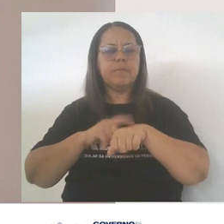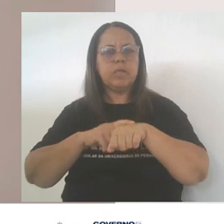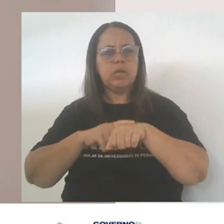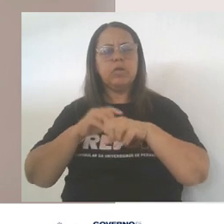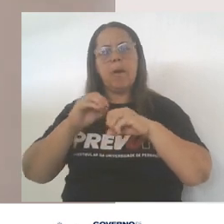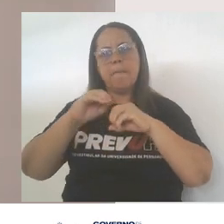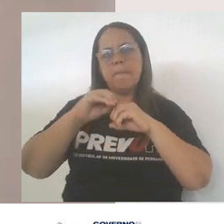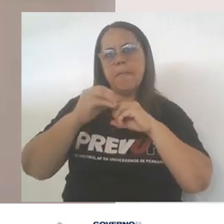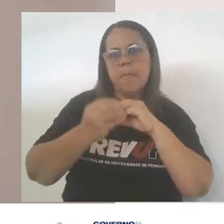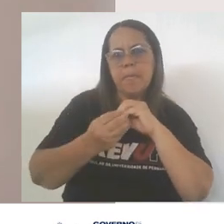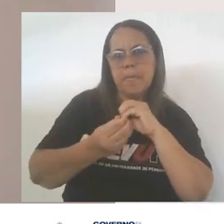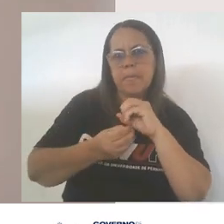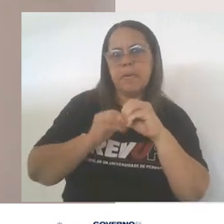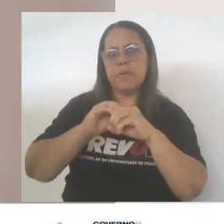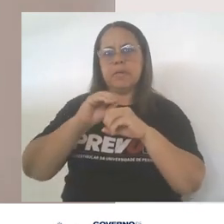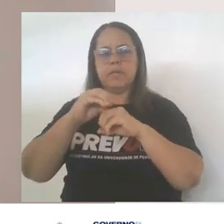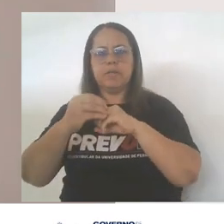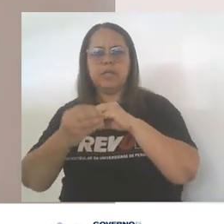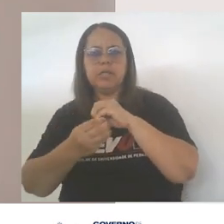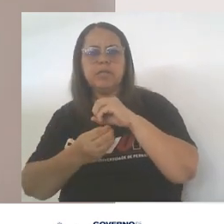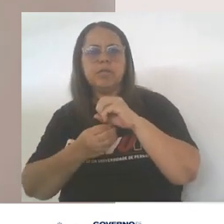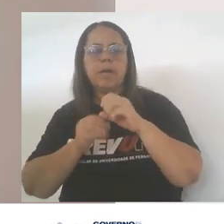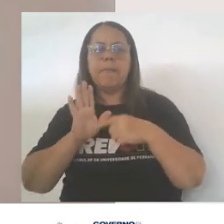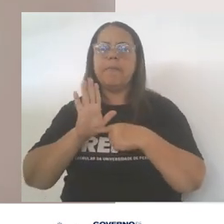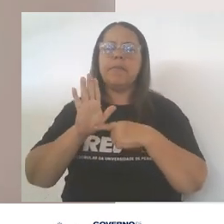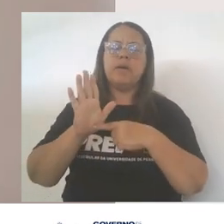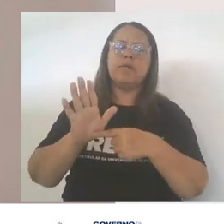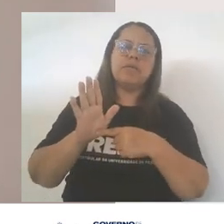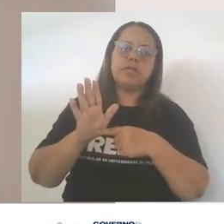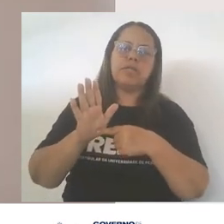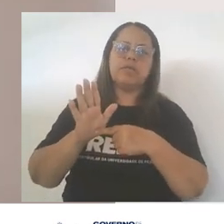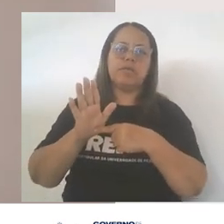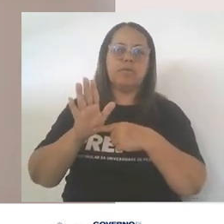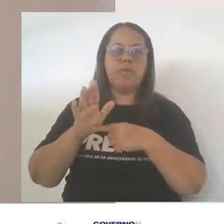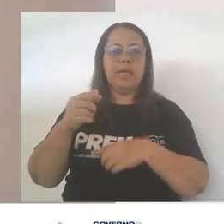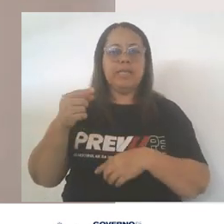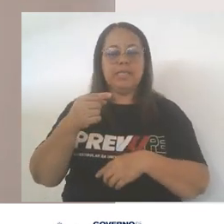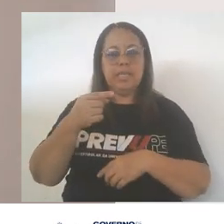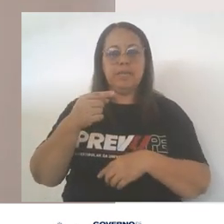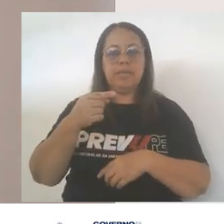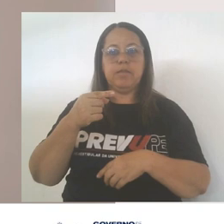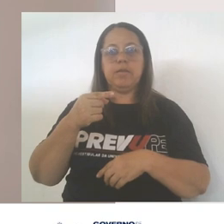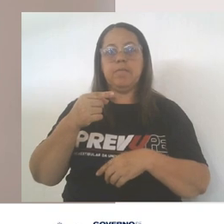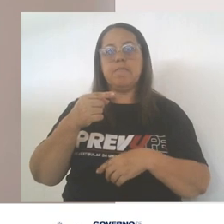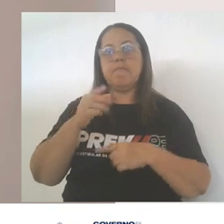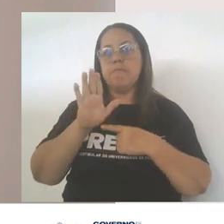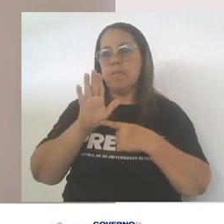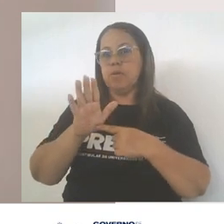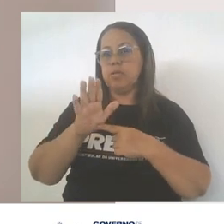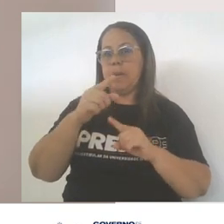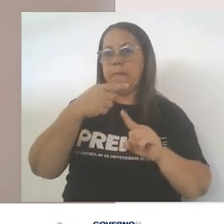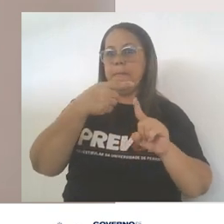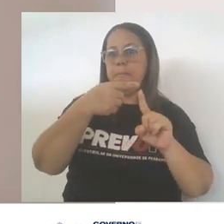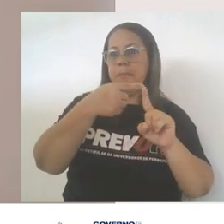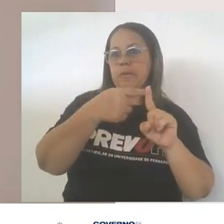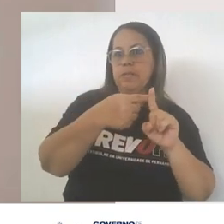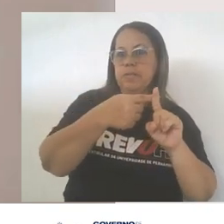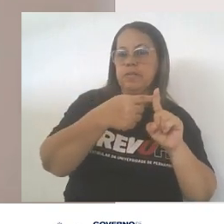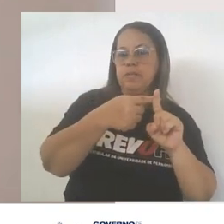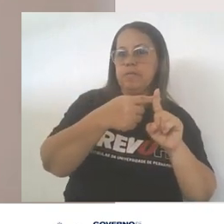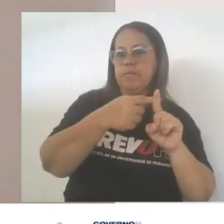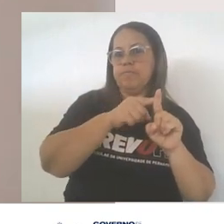molécula. O momento de dipolo é representado como uma seta que aponta da extremidade positiva, delta mais,